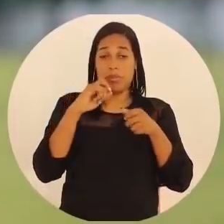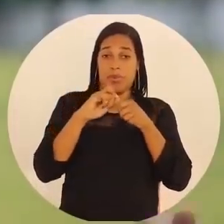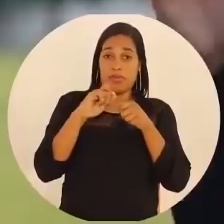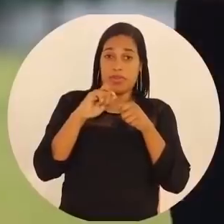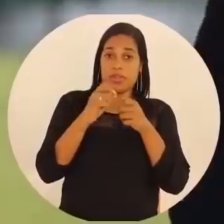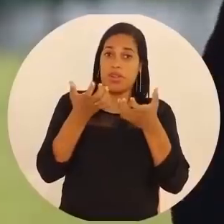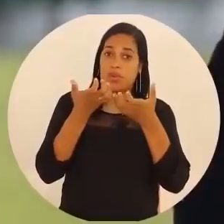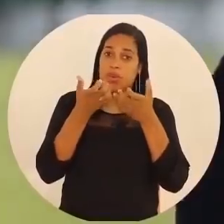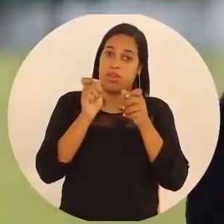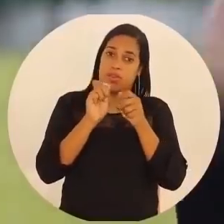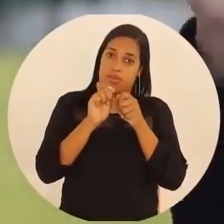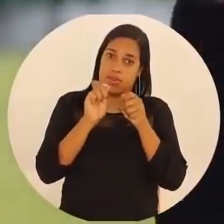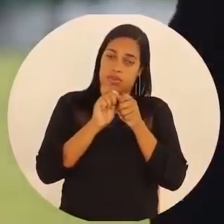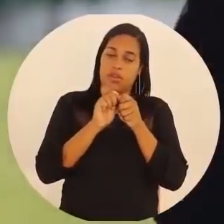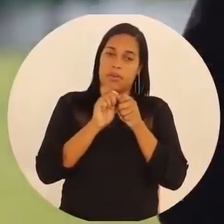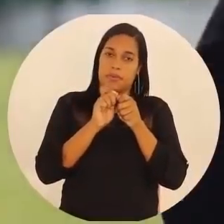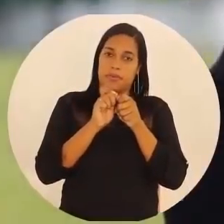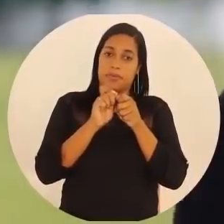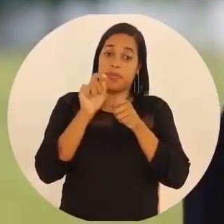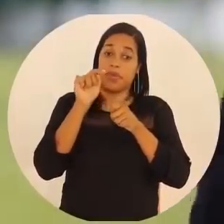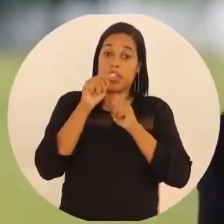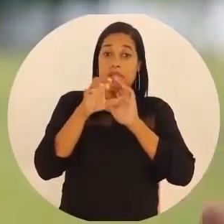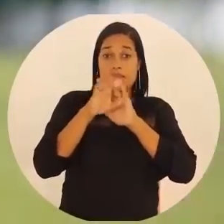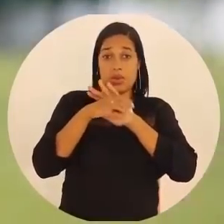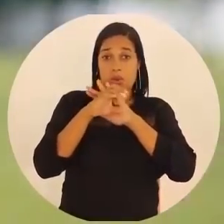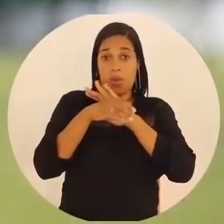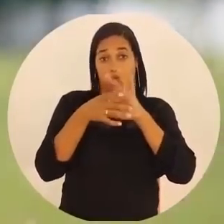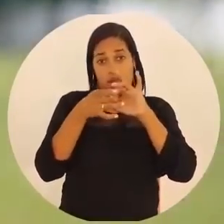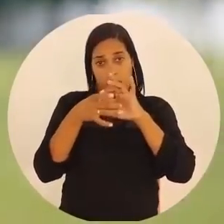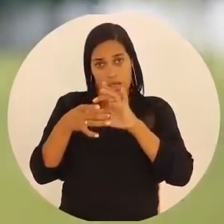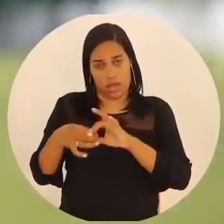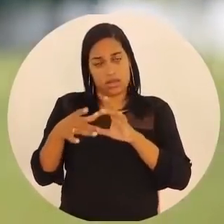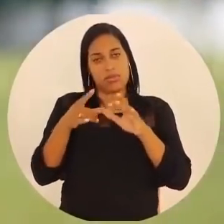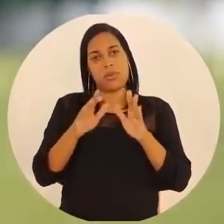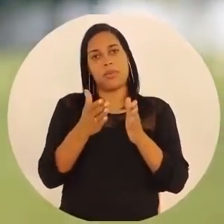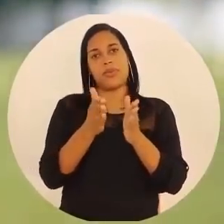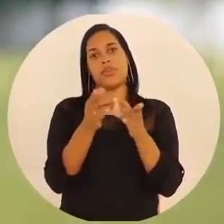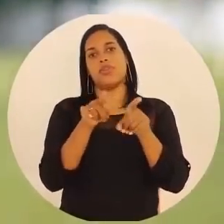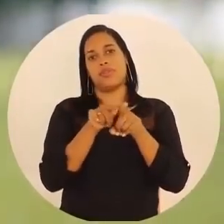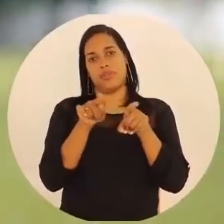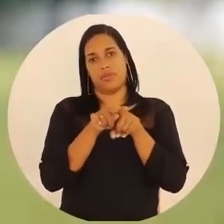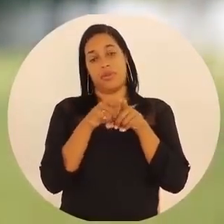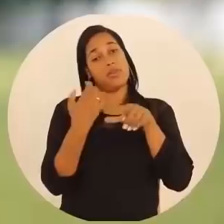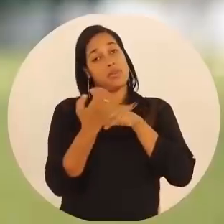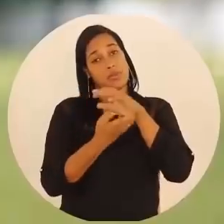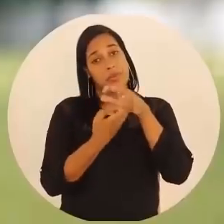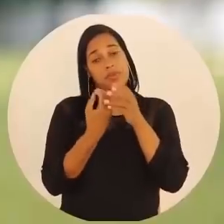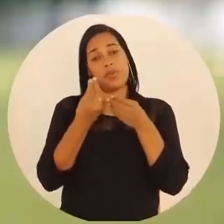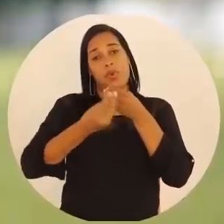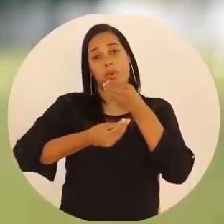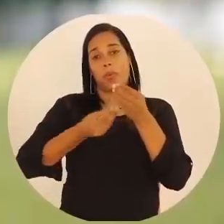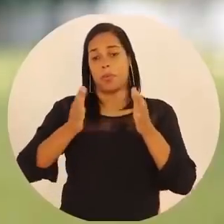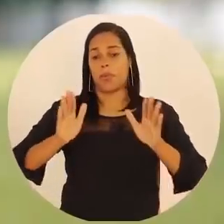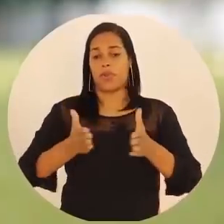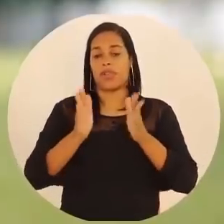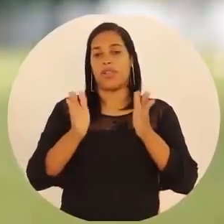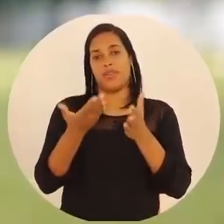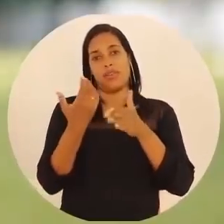fazer e o querer fazer. E, nesse contexto, a motivação, como as empresas motivarem,